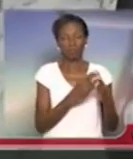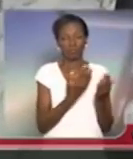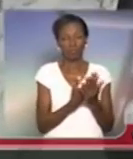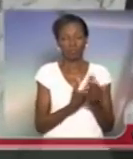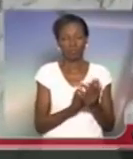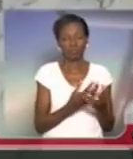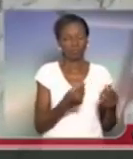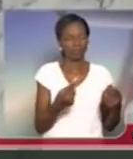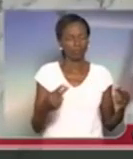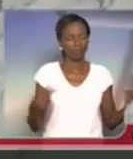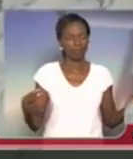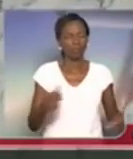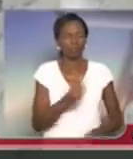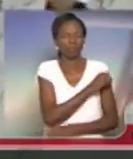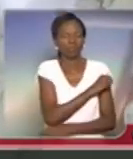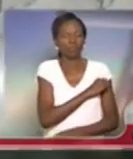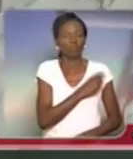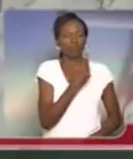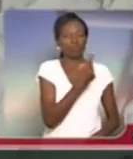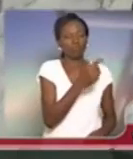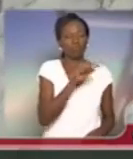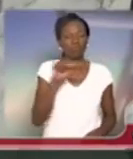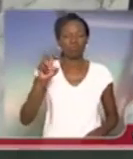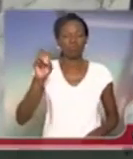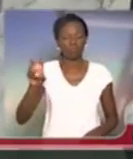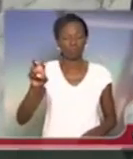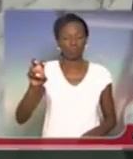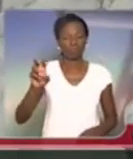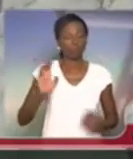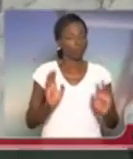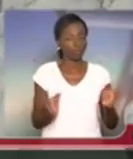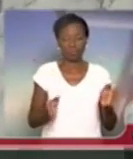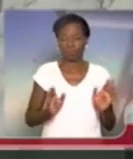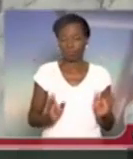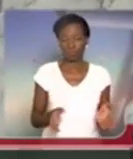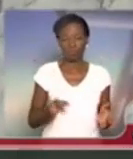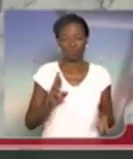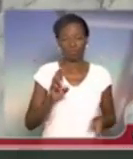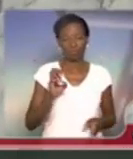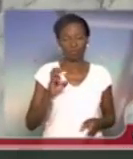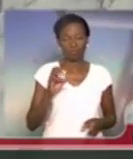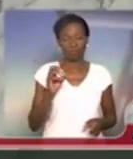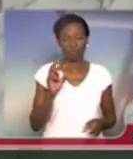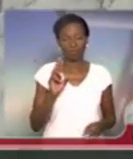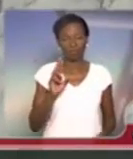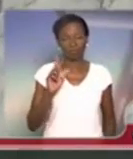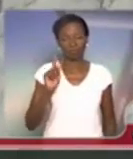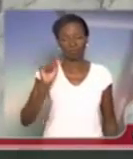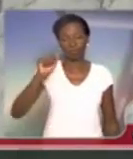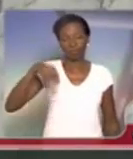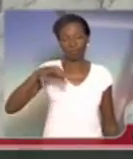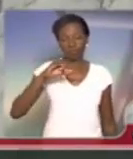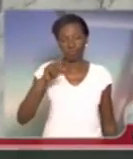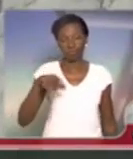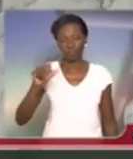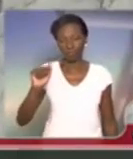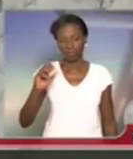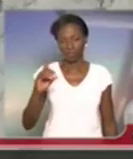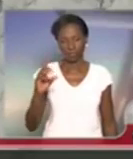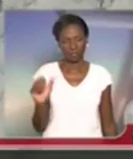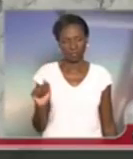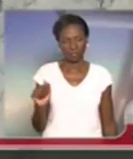alunos, do primeiro ao quinto ano, já é uma escola reorganizada, uma escola que oferece qualidade de ensino,